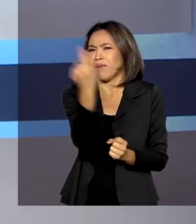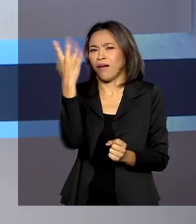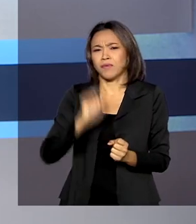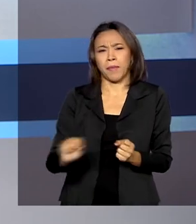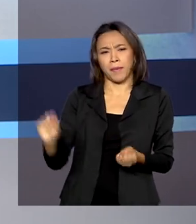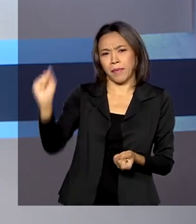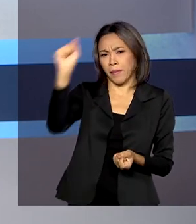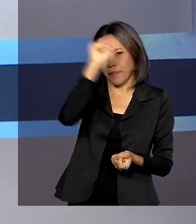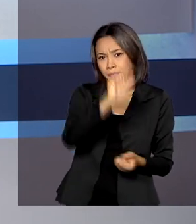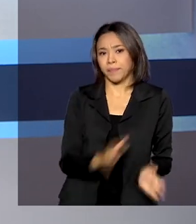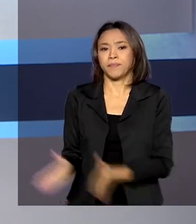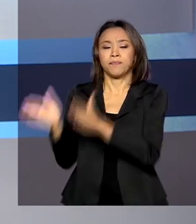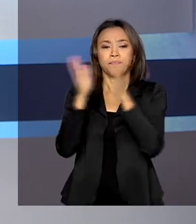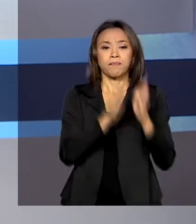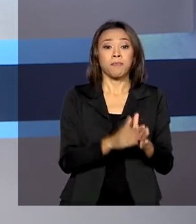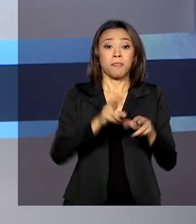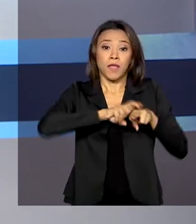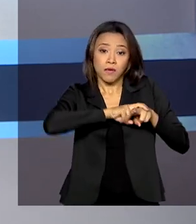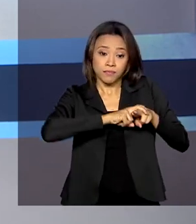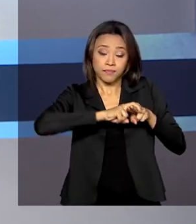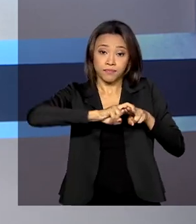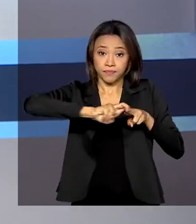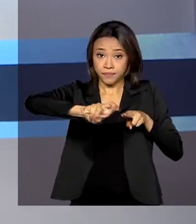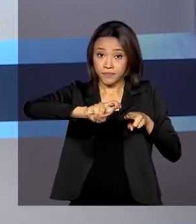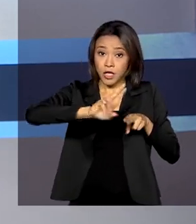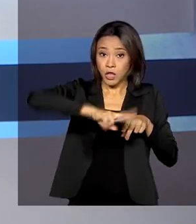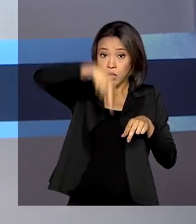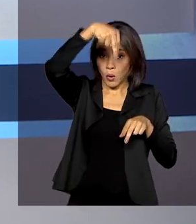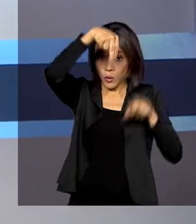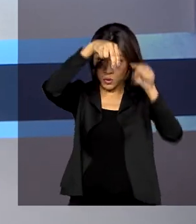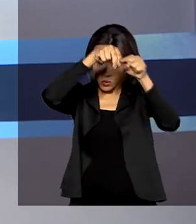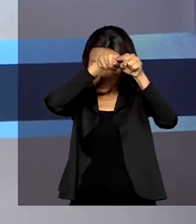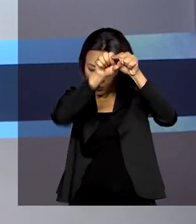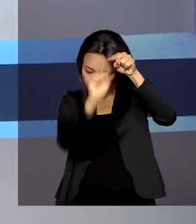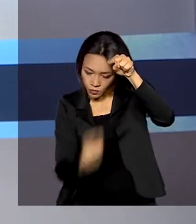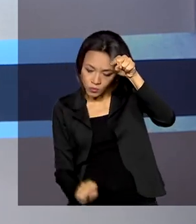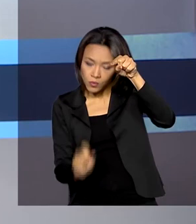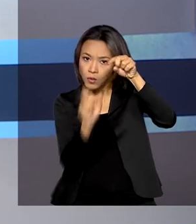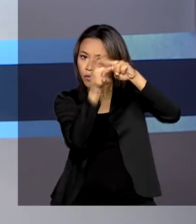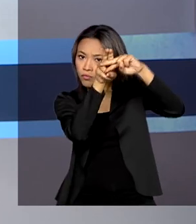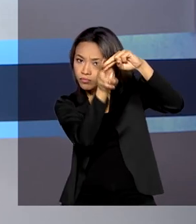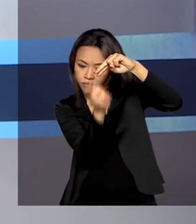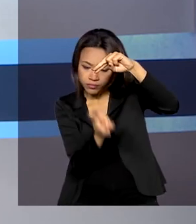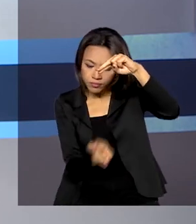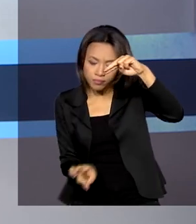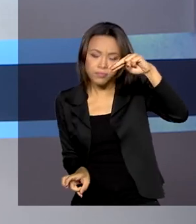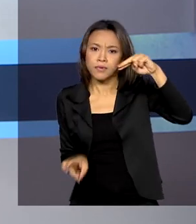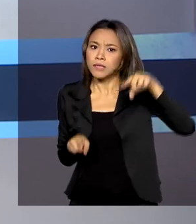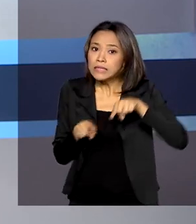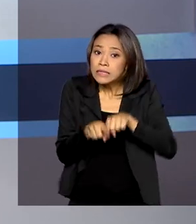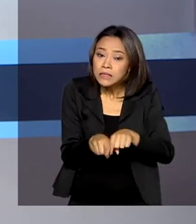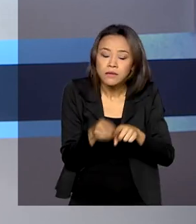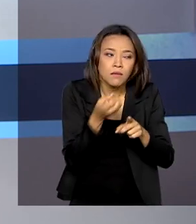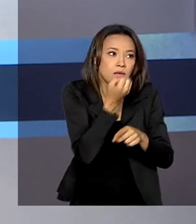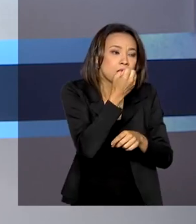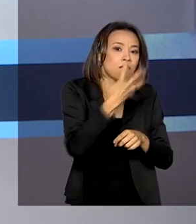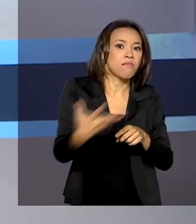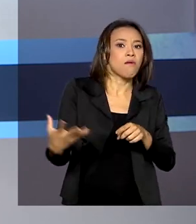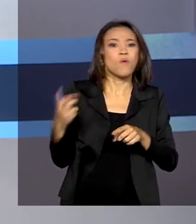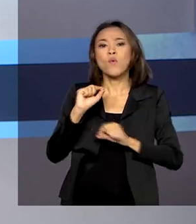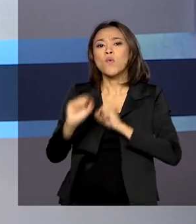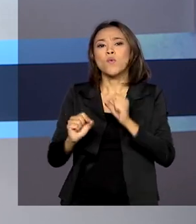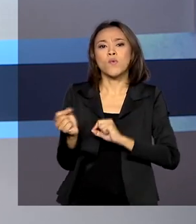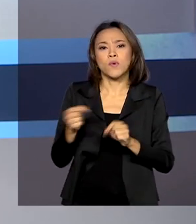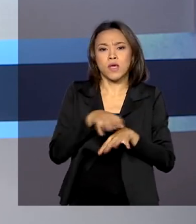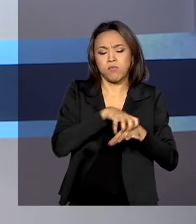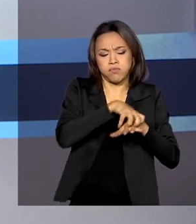A Ferrovia Norte-Sul vai cortar o país, integrando as regiões. Vai ser mais uma opção para levar o que o Brasil produz,